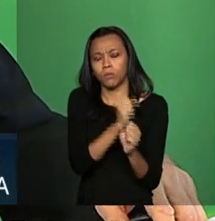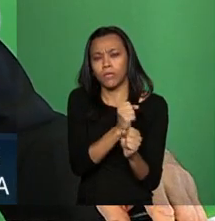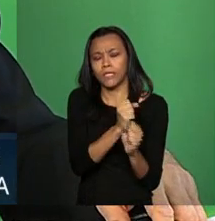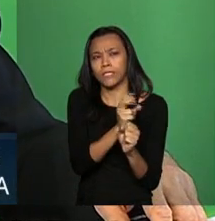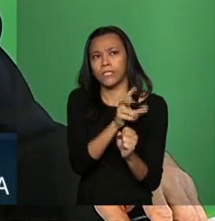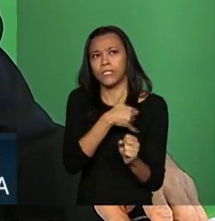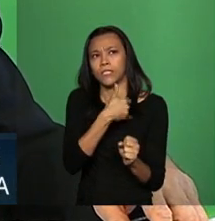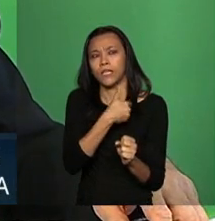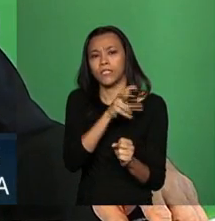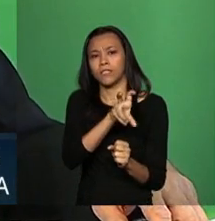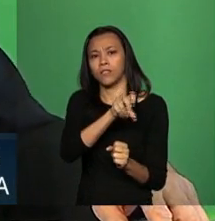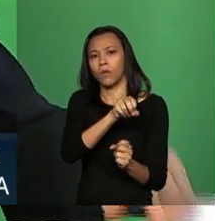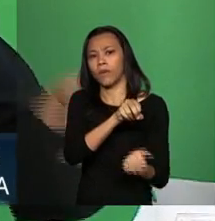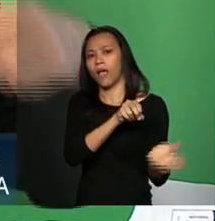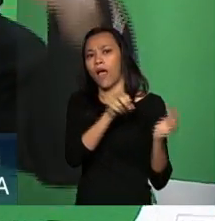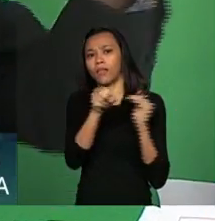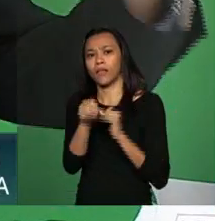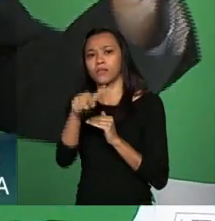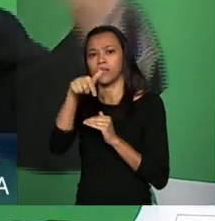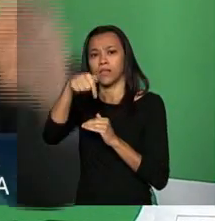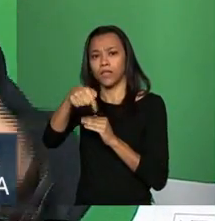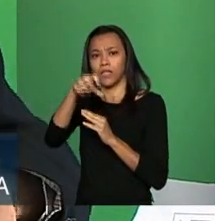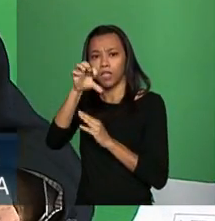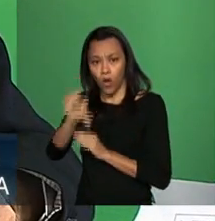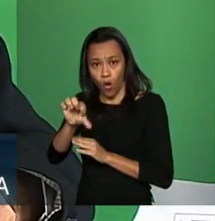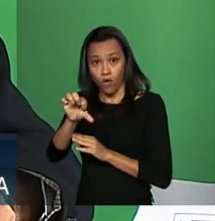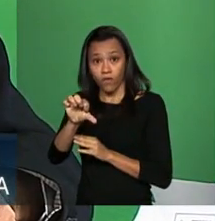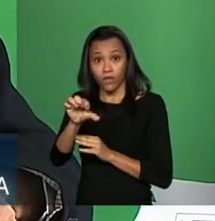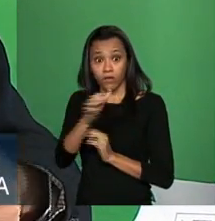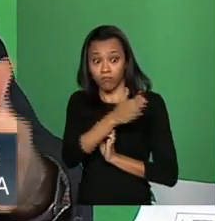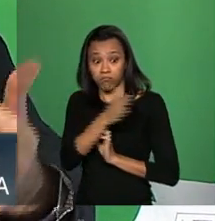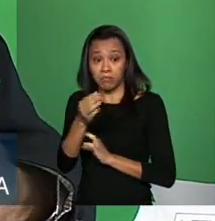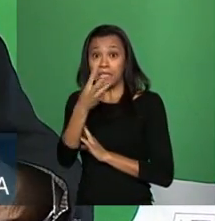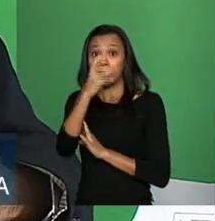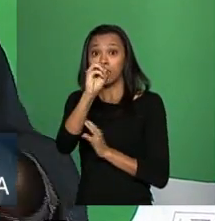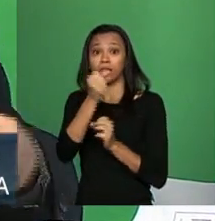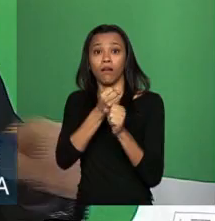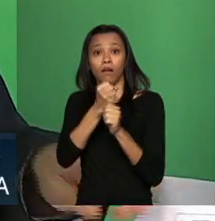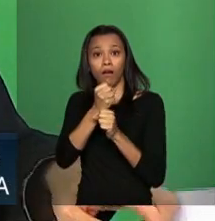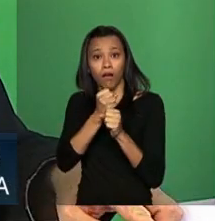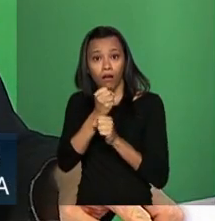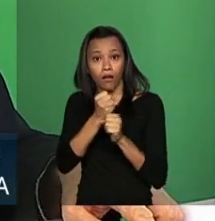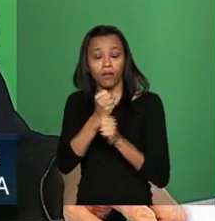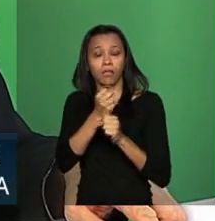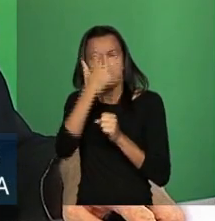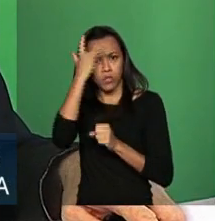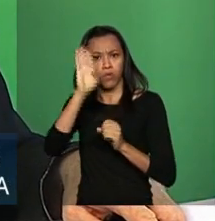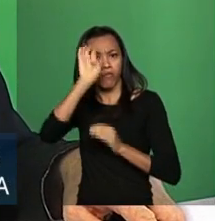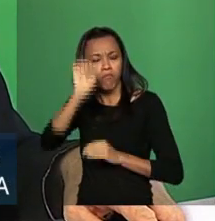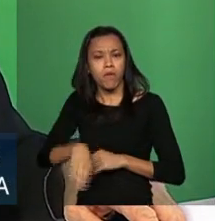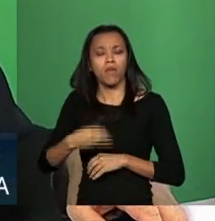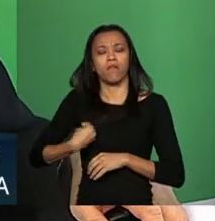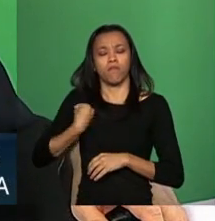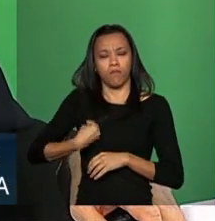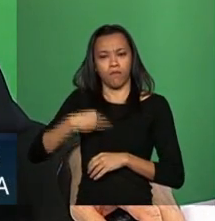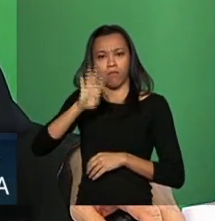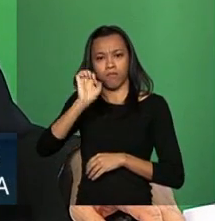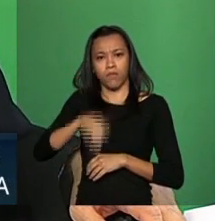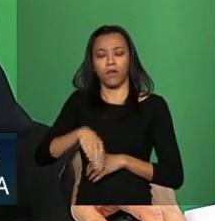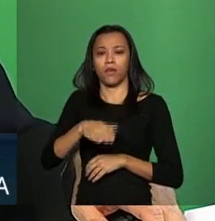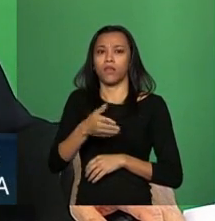50 até 79,8, tem 30 anos de expectativa de vida. Há 15 anos atrás, ela tinha só